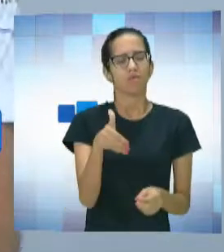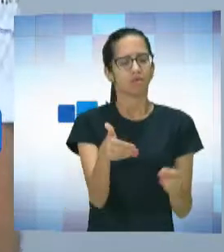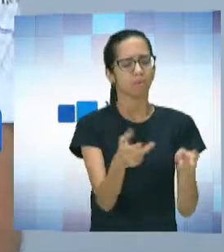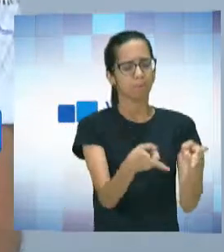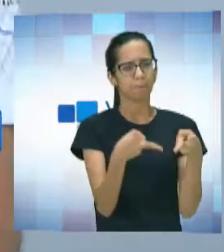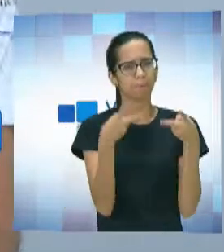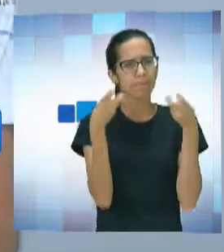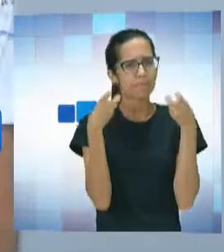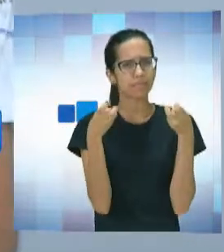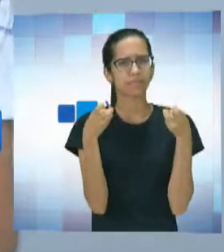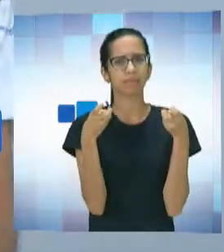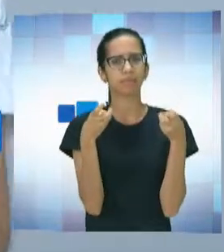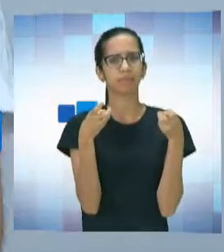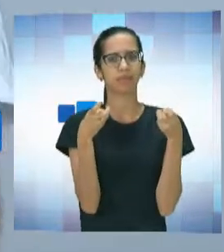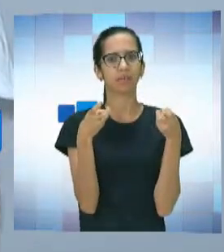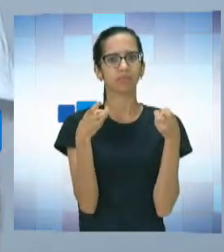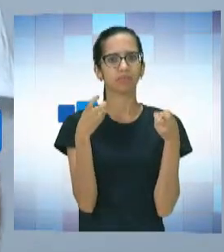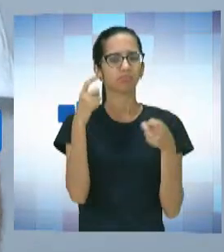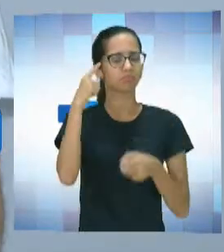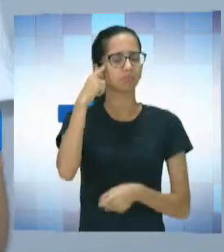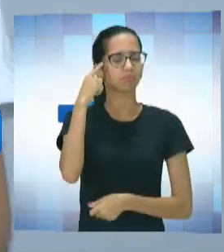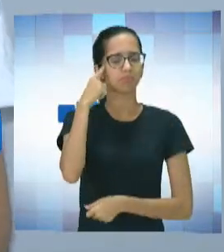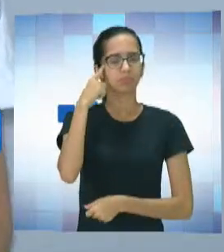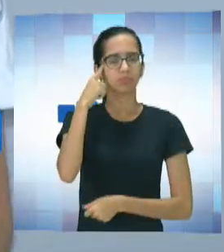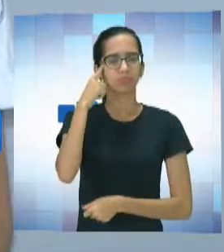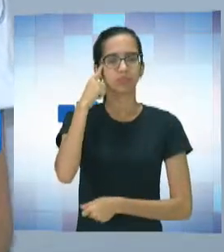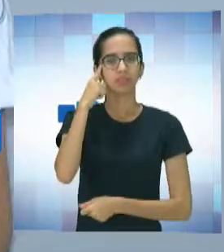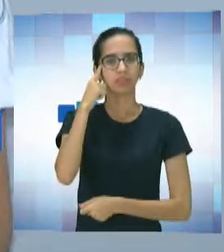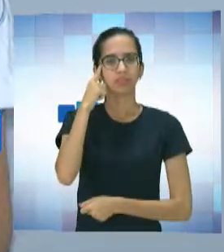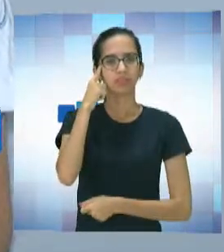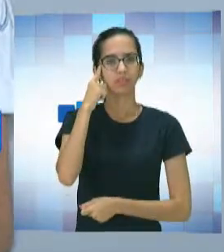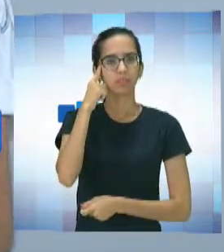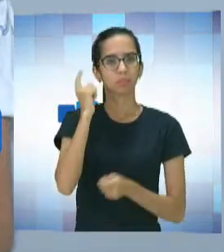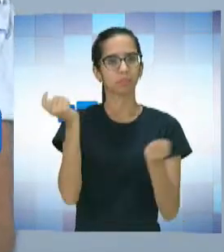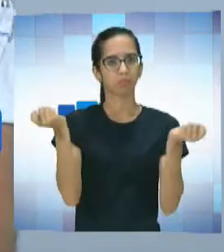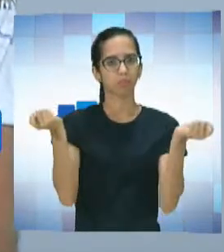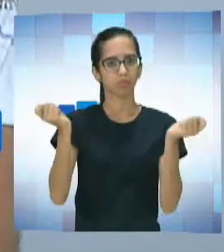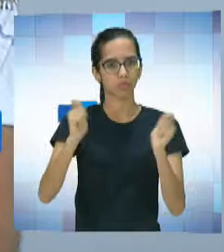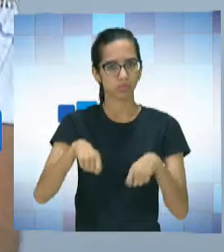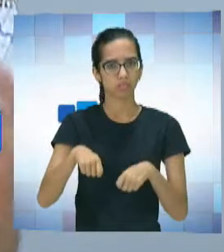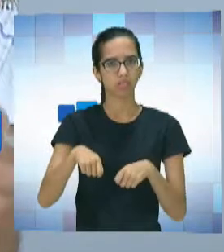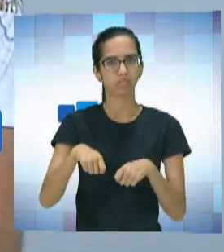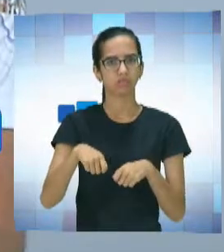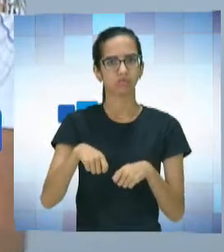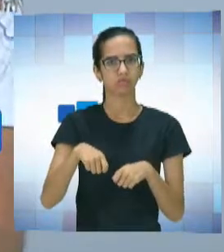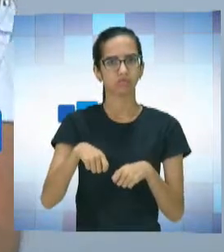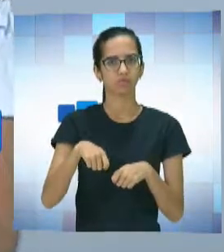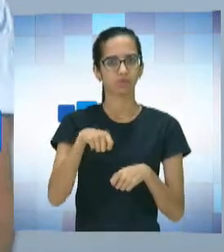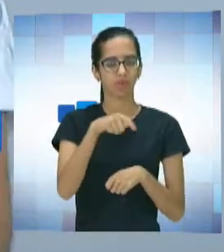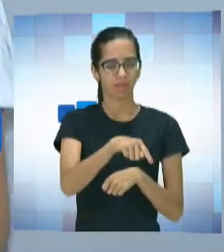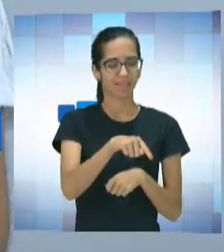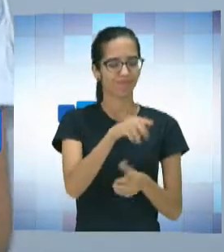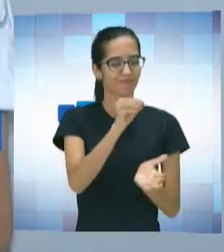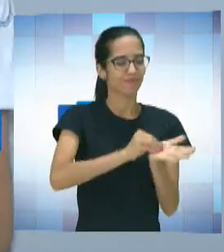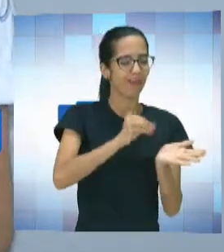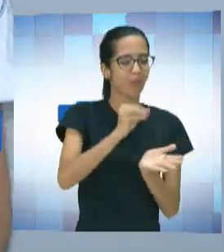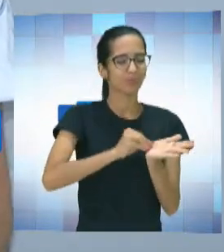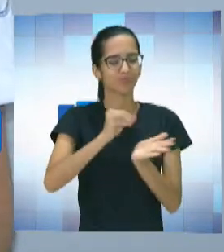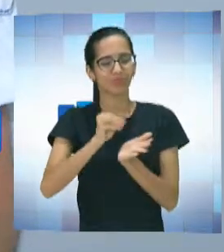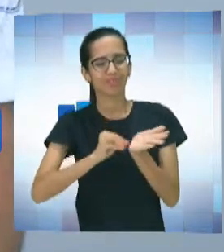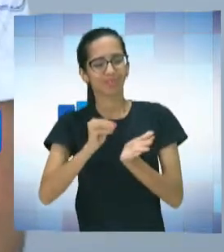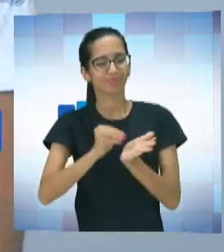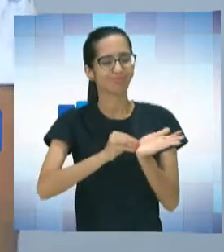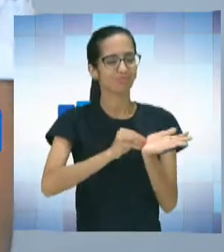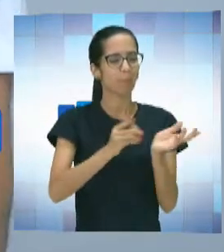eu pensei em fazer algo para que pudesse preencher aquela lacuna ali que a gente estava vendo, que faltava